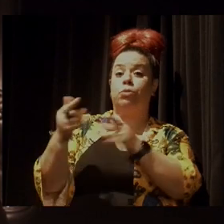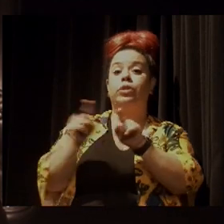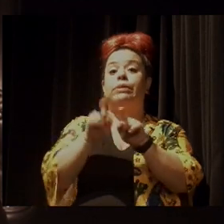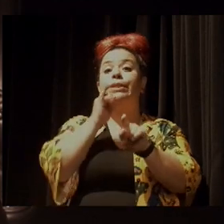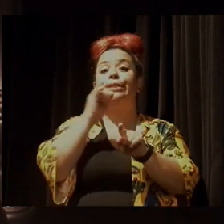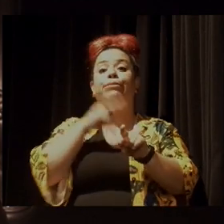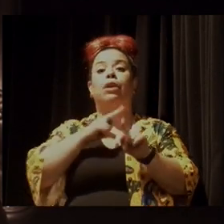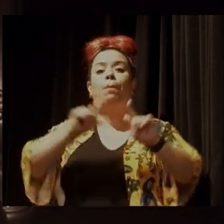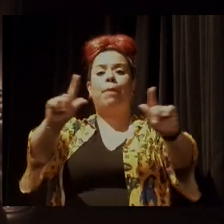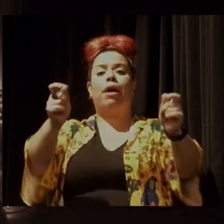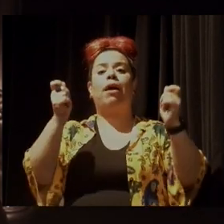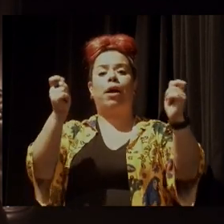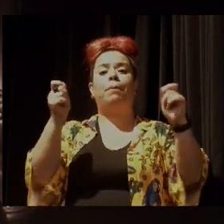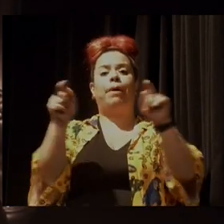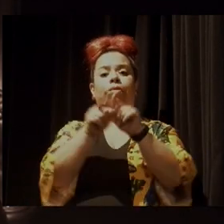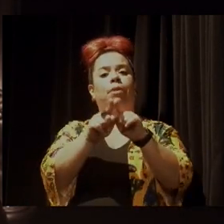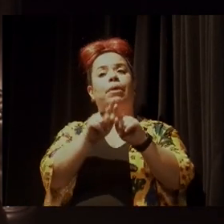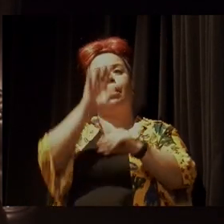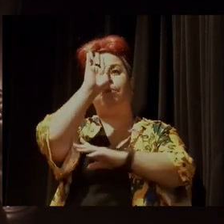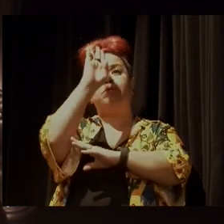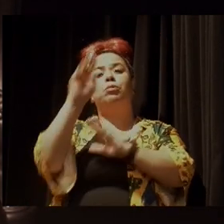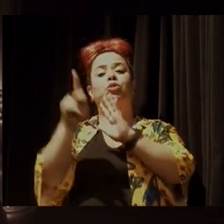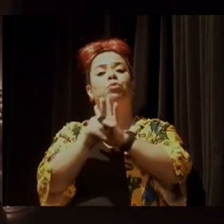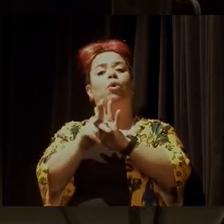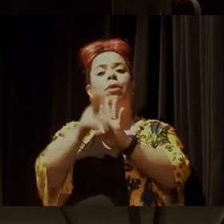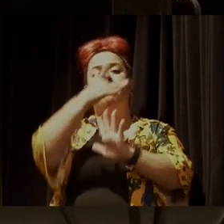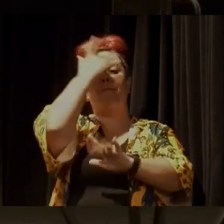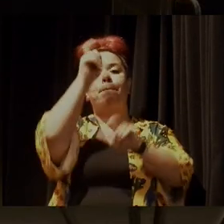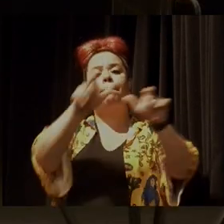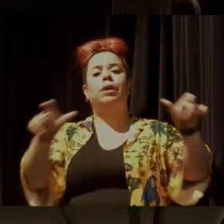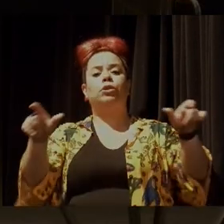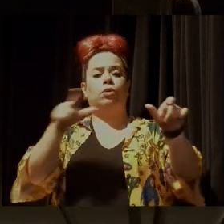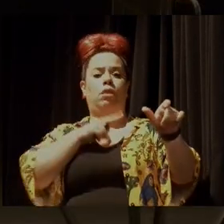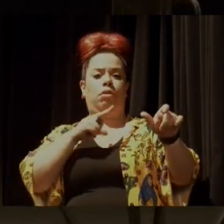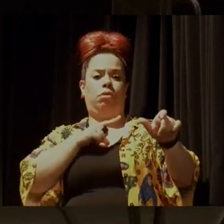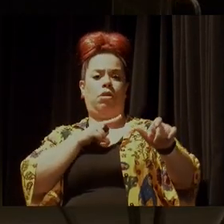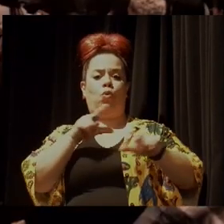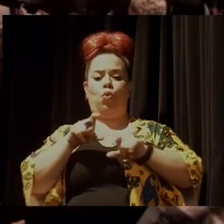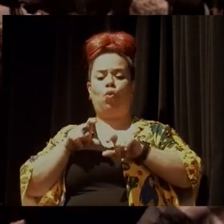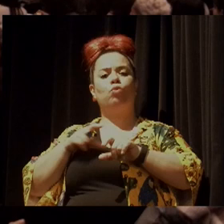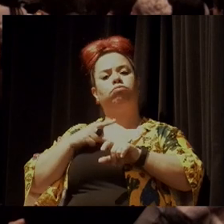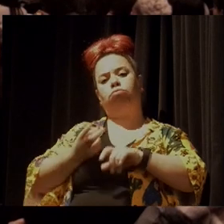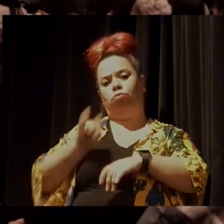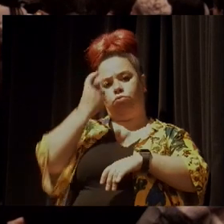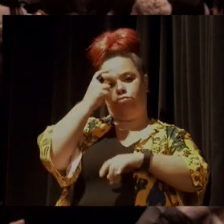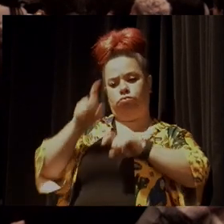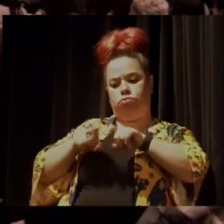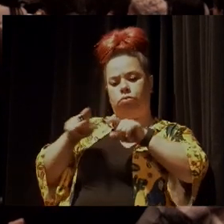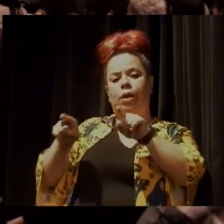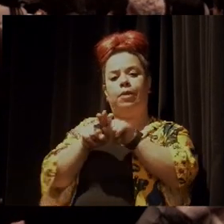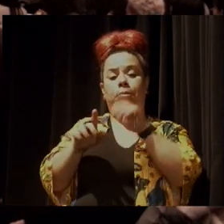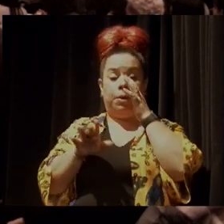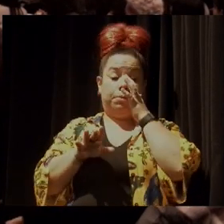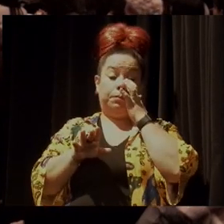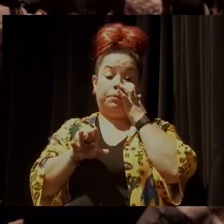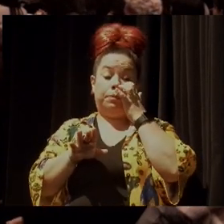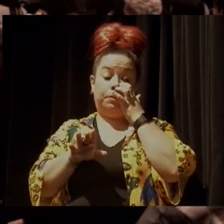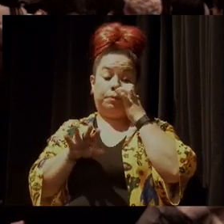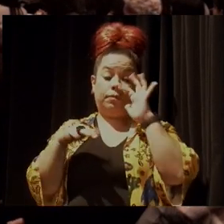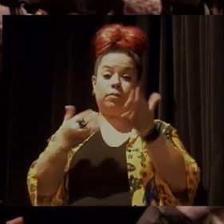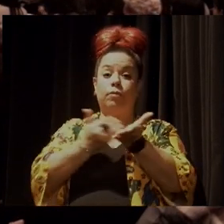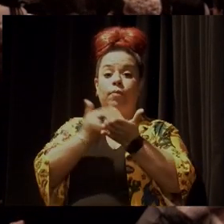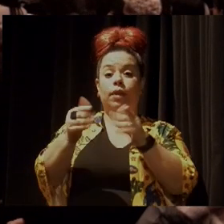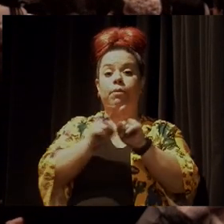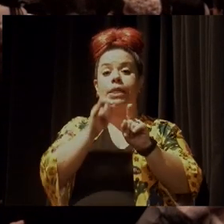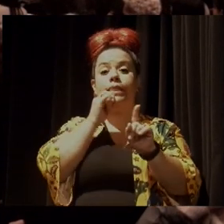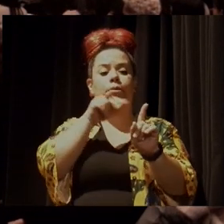dos proprietários rurais naquela região, para fazer restauração florestal. E, a princípio, a gente estava trabalhando com a perspectiva de